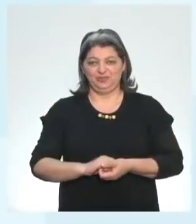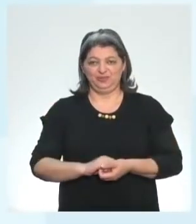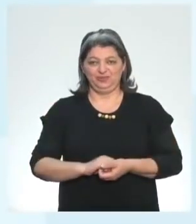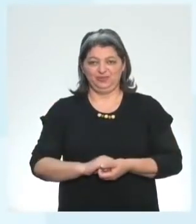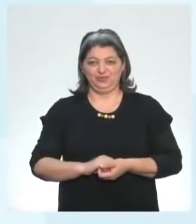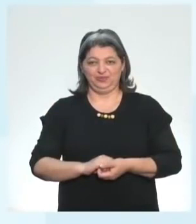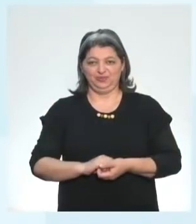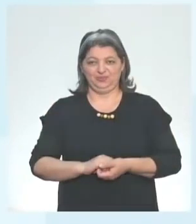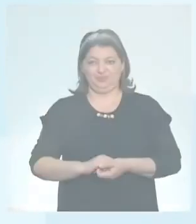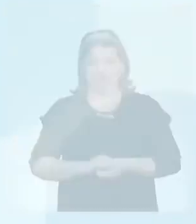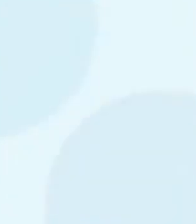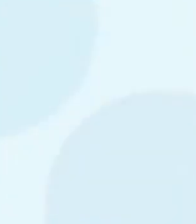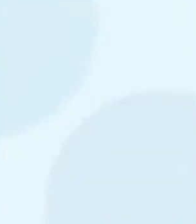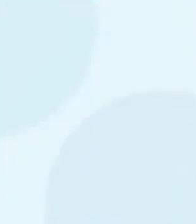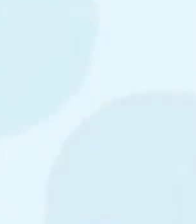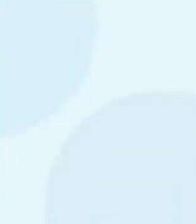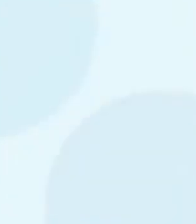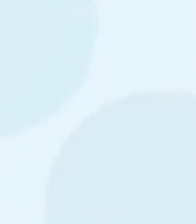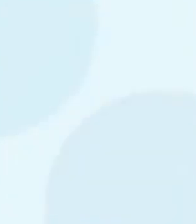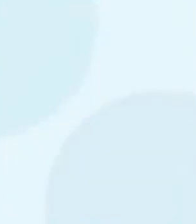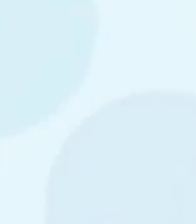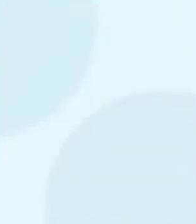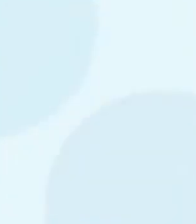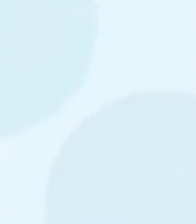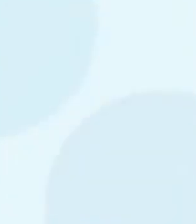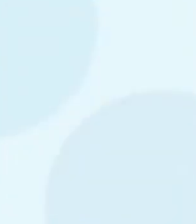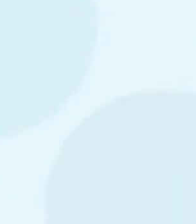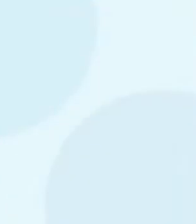tchau. Tchau, tchau.